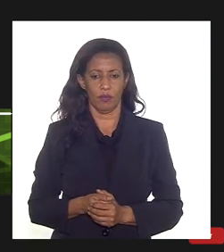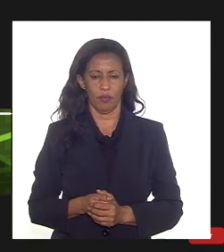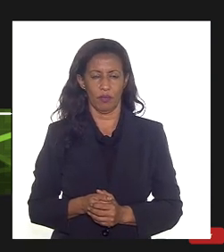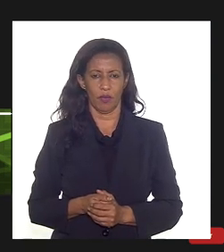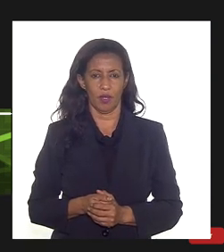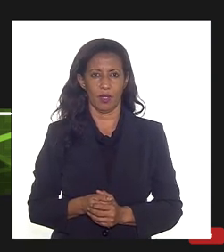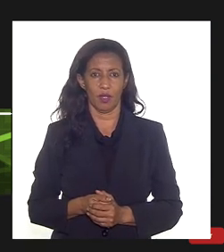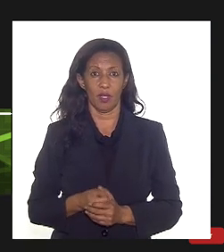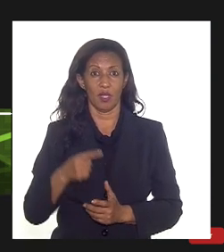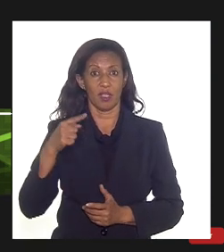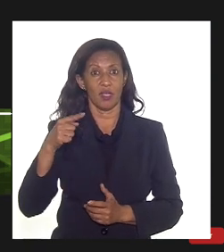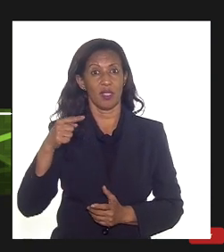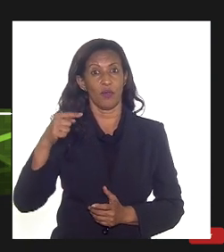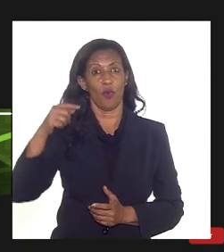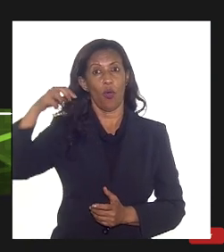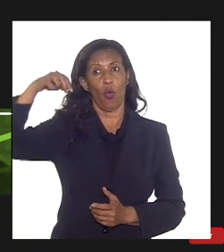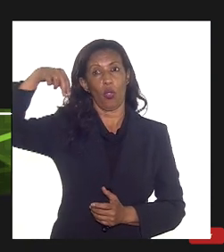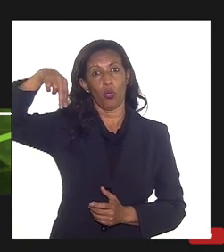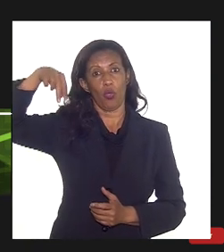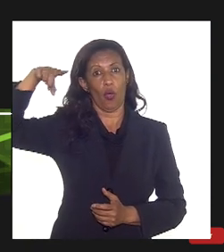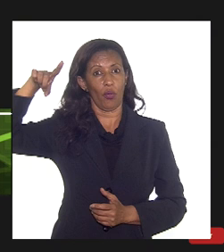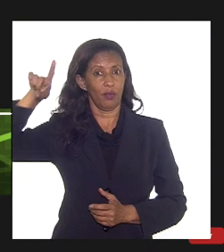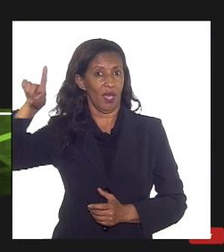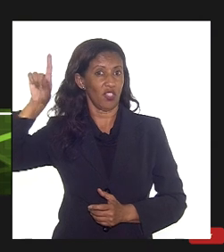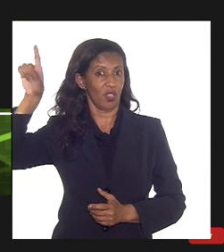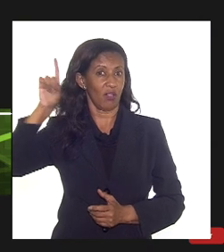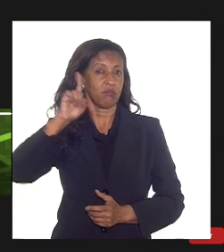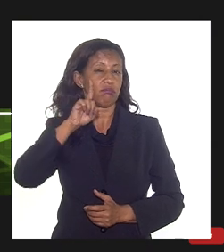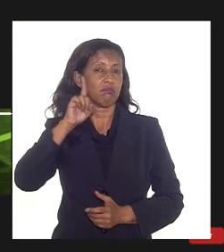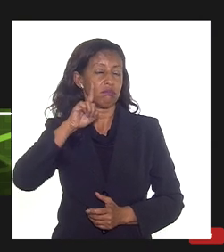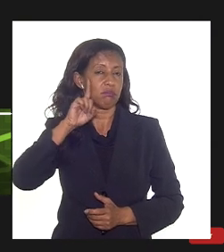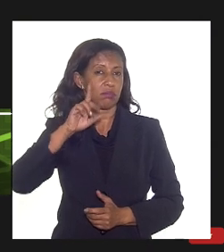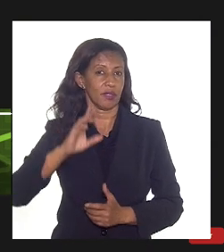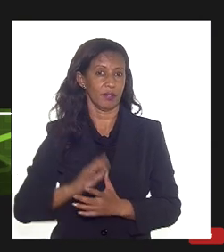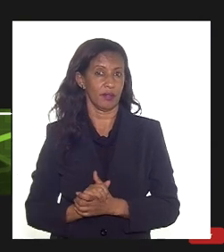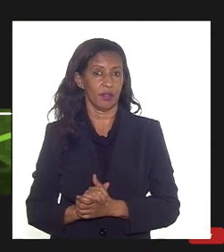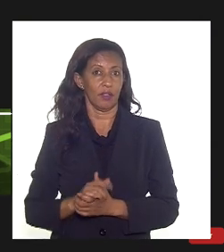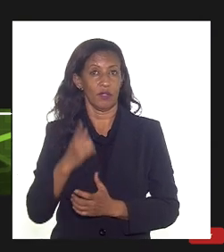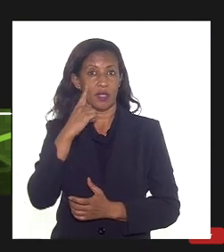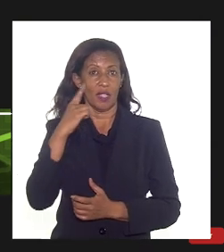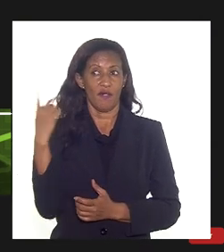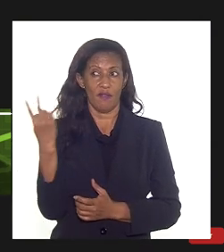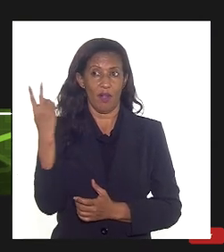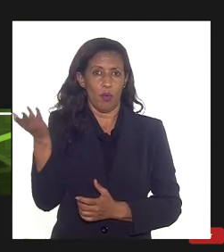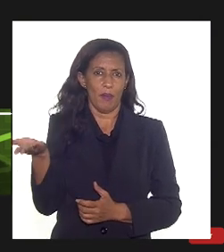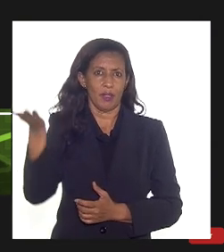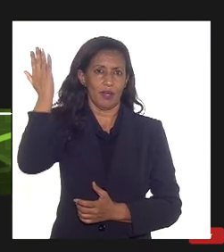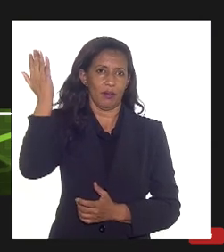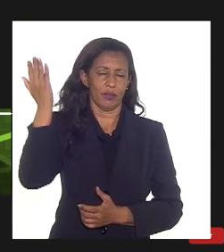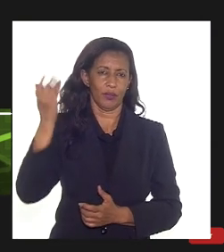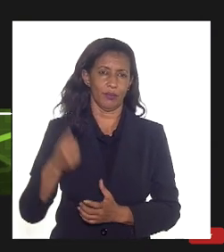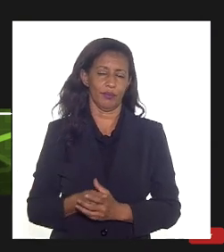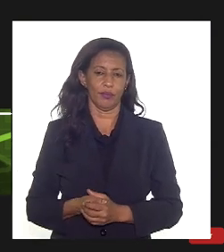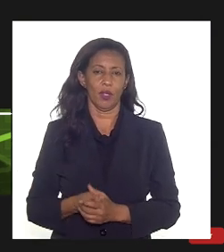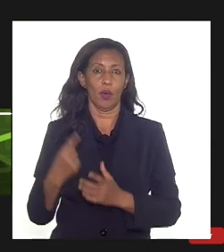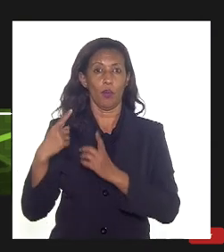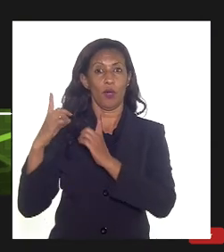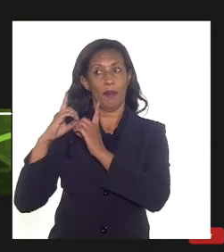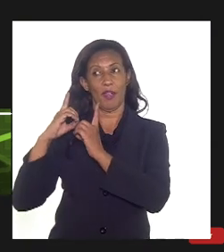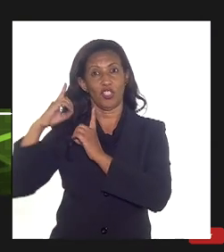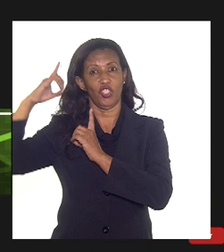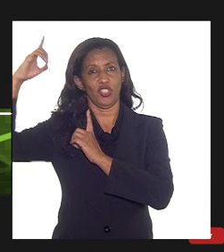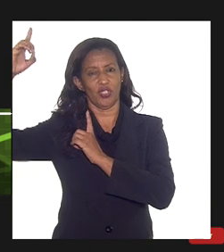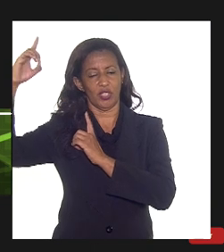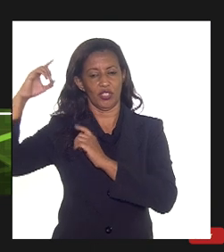nordeste dos Estados Unidos por exemplo ou mais ao norte encontram-se preços mais altos provavelmente tá porque está mais distante também ali